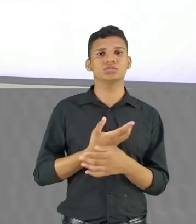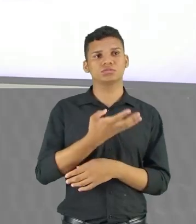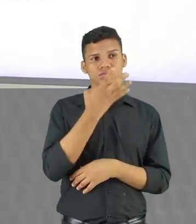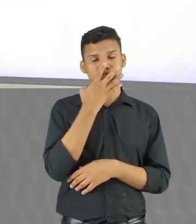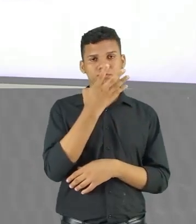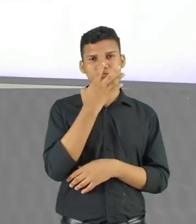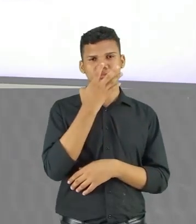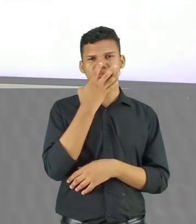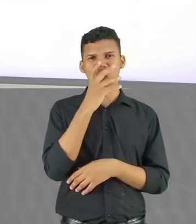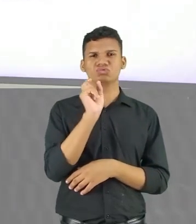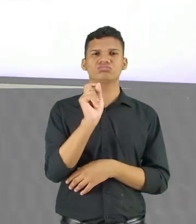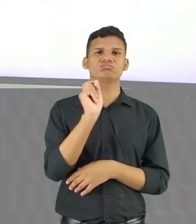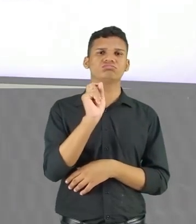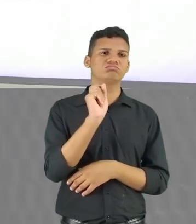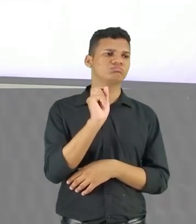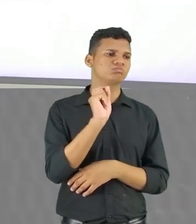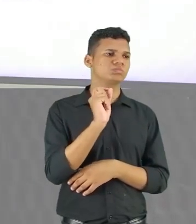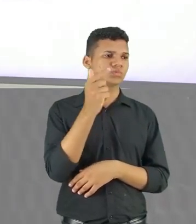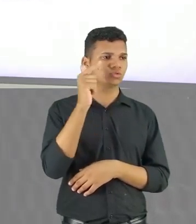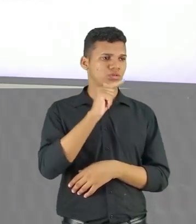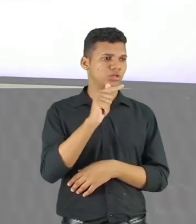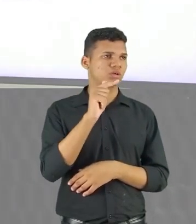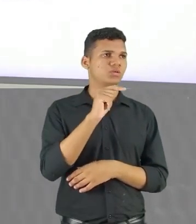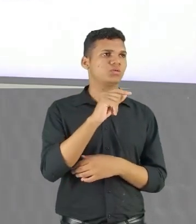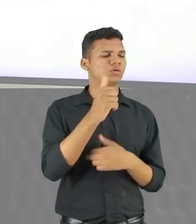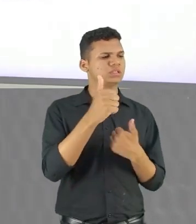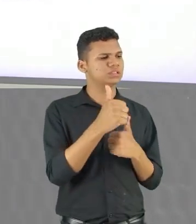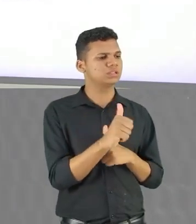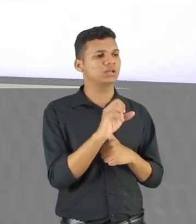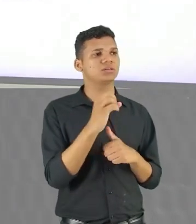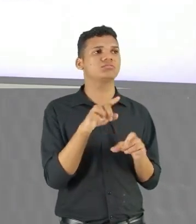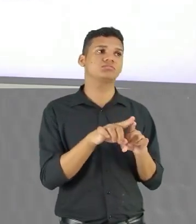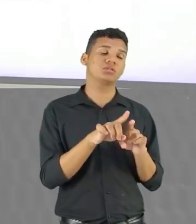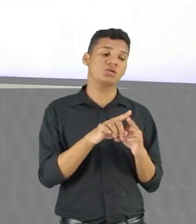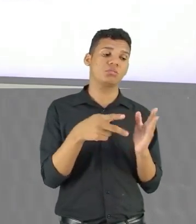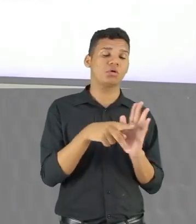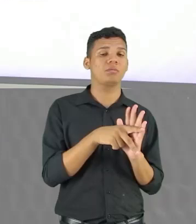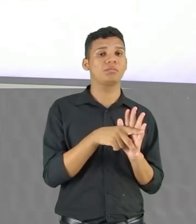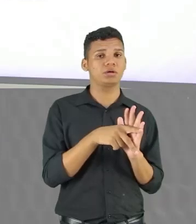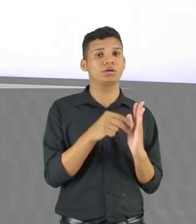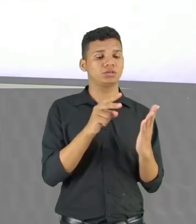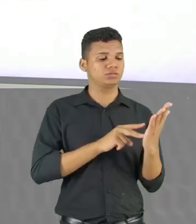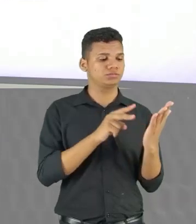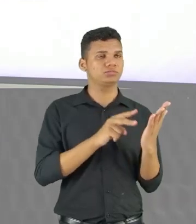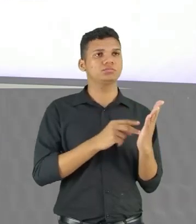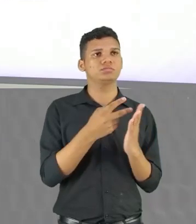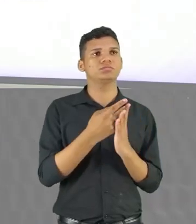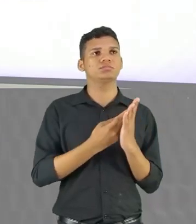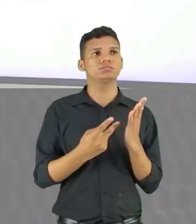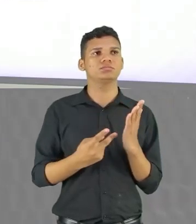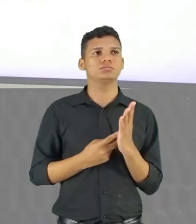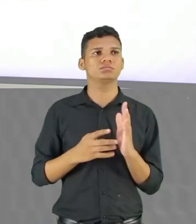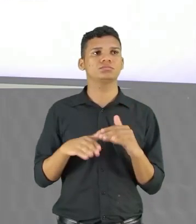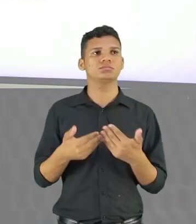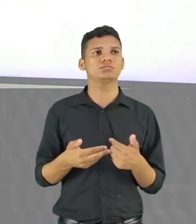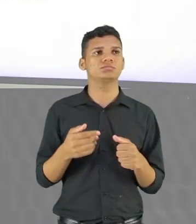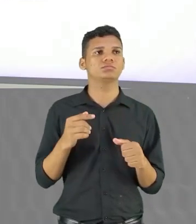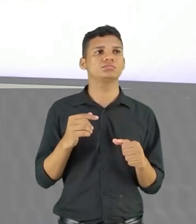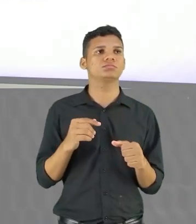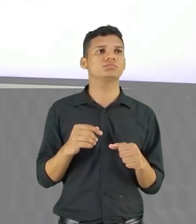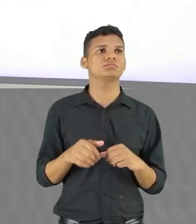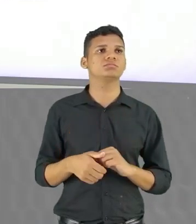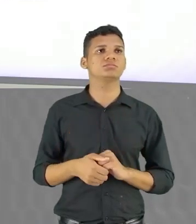O que a gente conseguiu Analisar E interpretar Da leitura Que a gente fez Do poema Na construção Do soneto